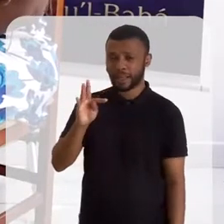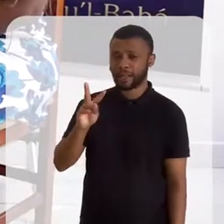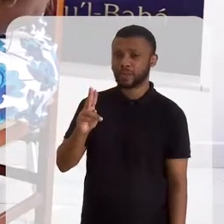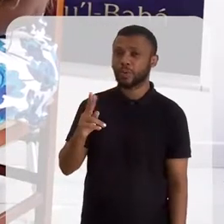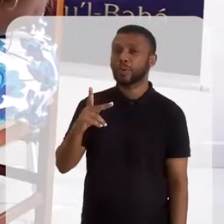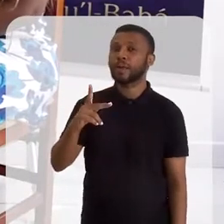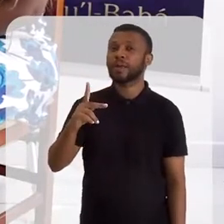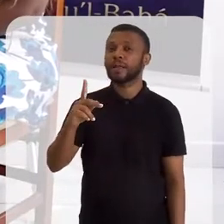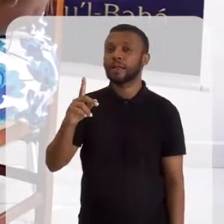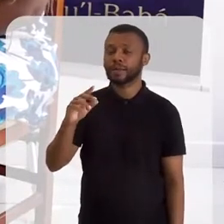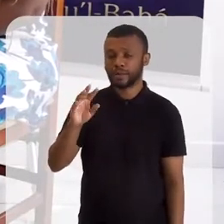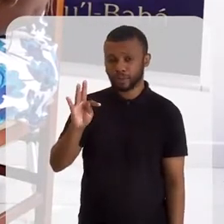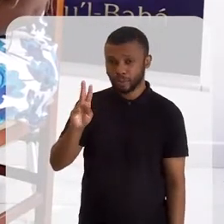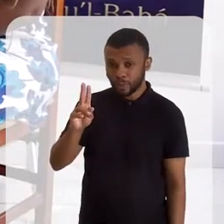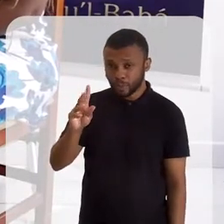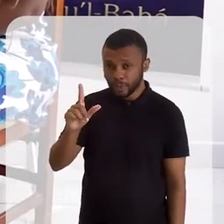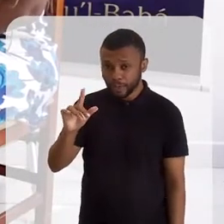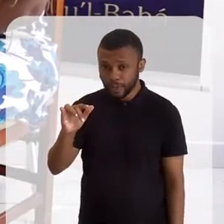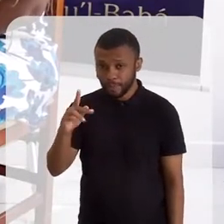A tulipa.